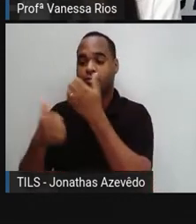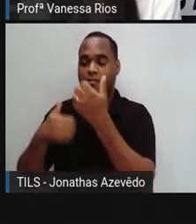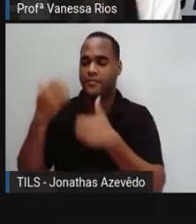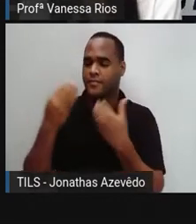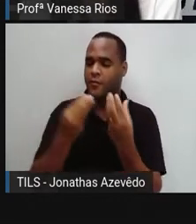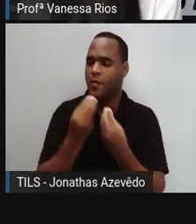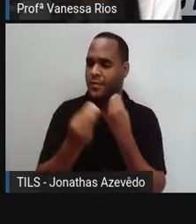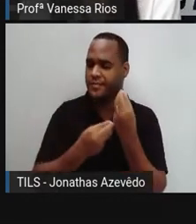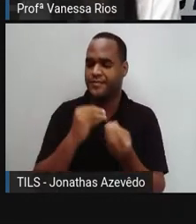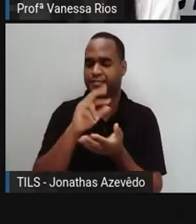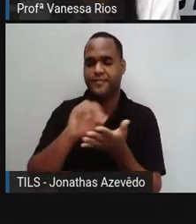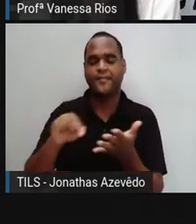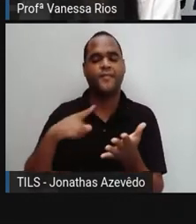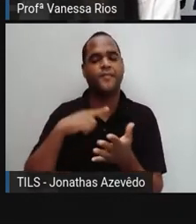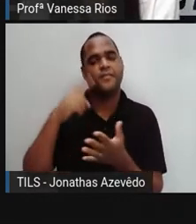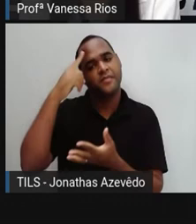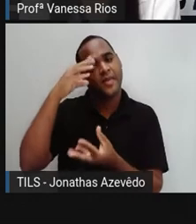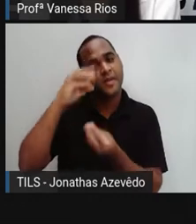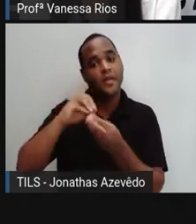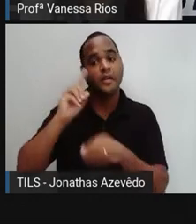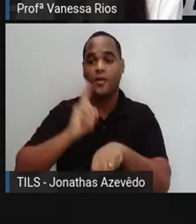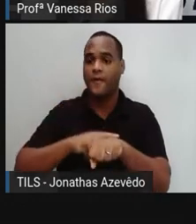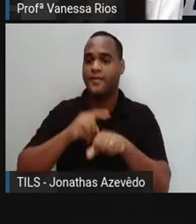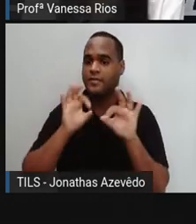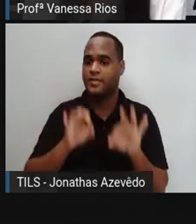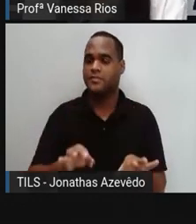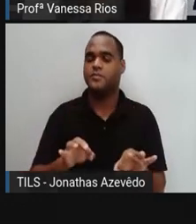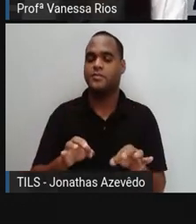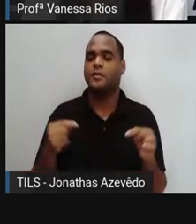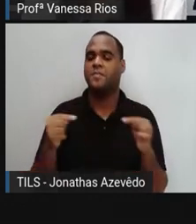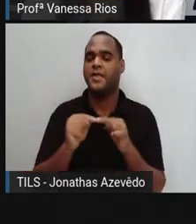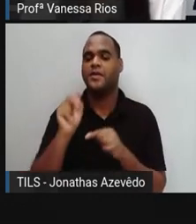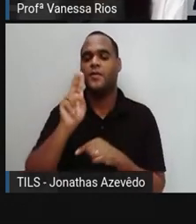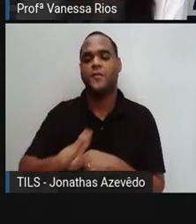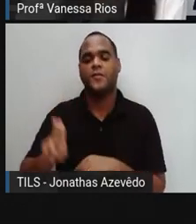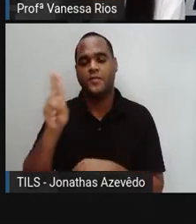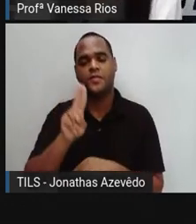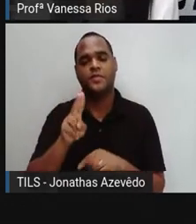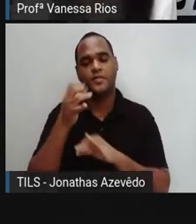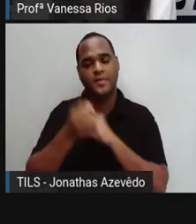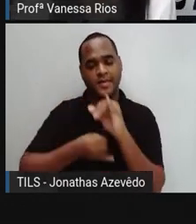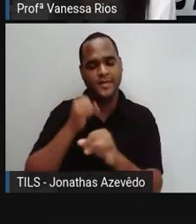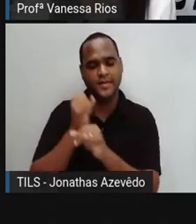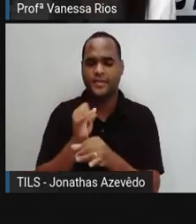chegando de forma escrita em tempo real. Através do uso da internet.